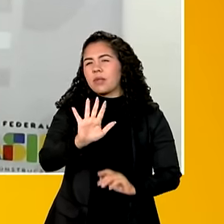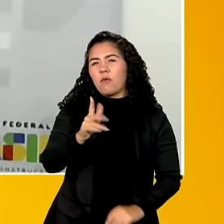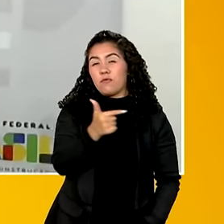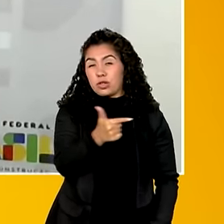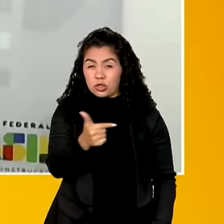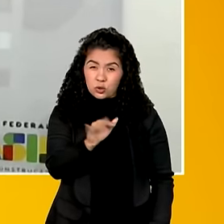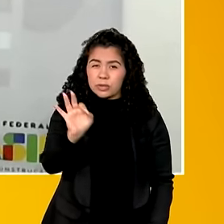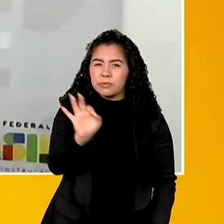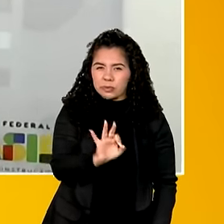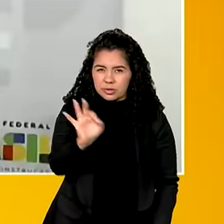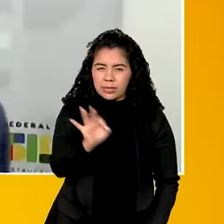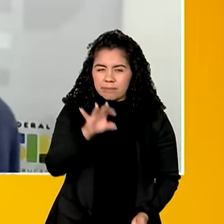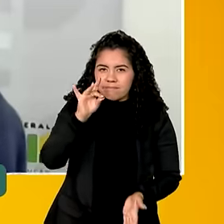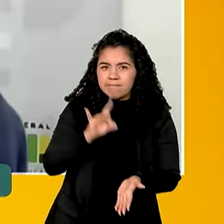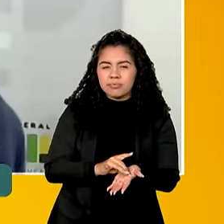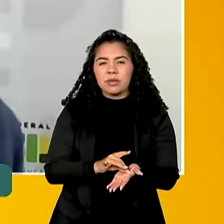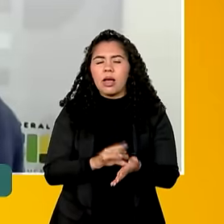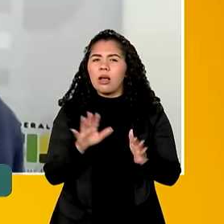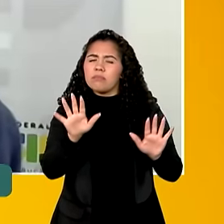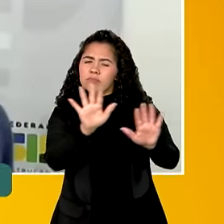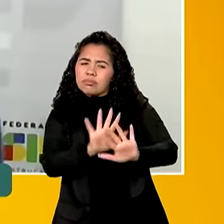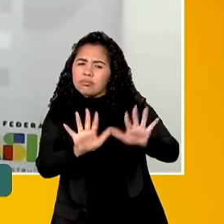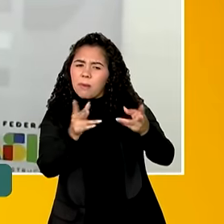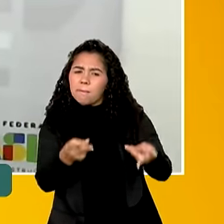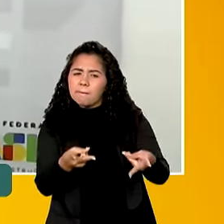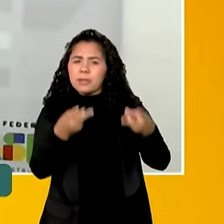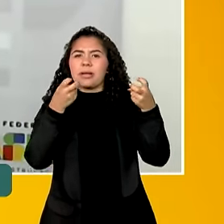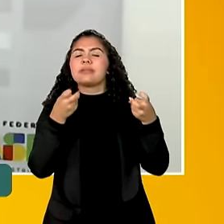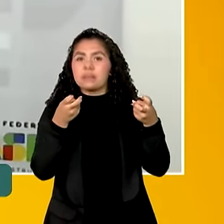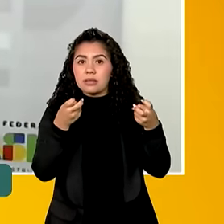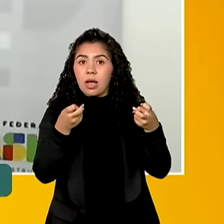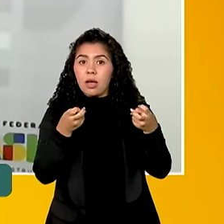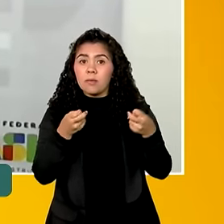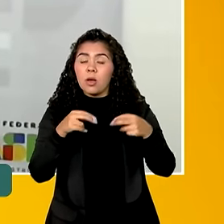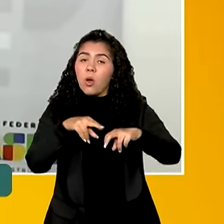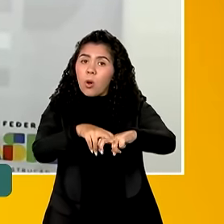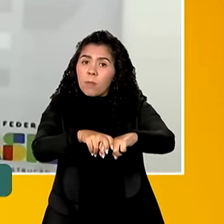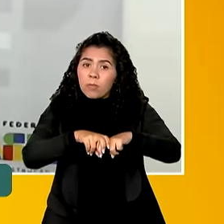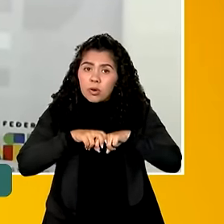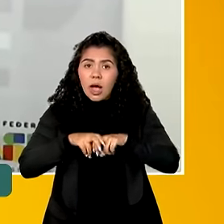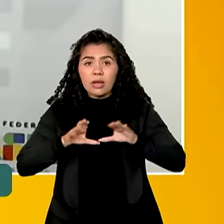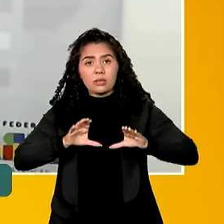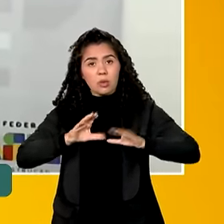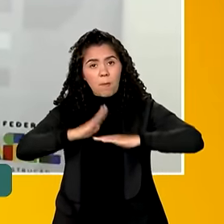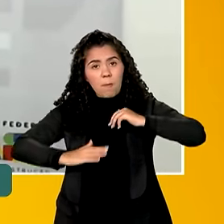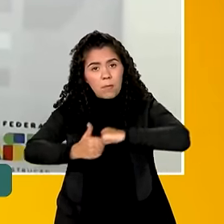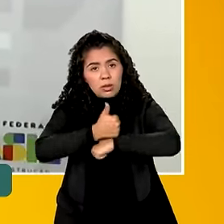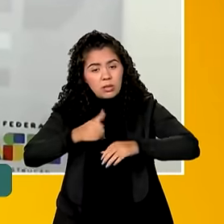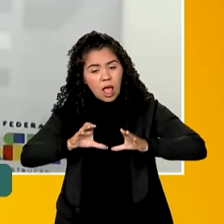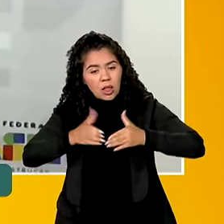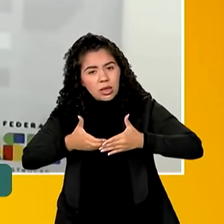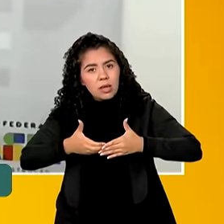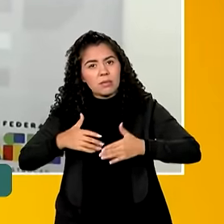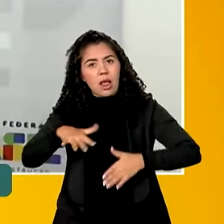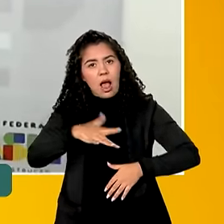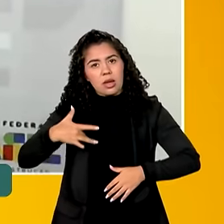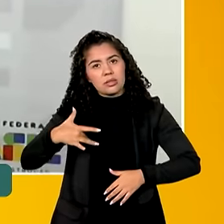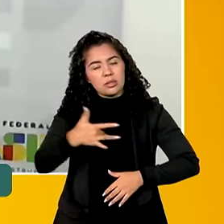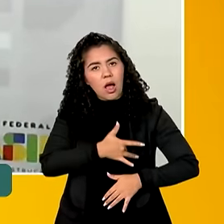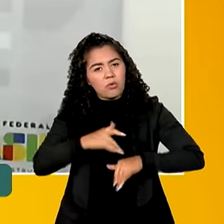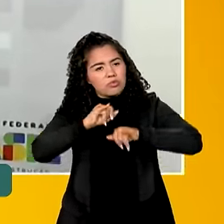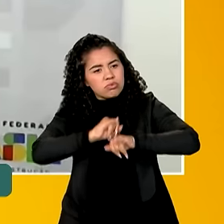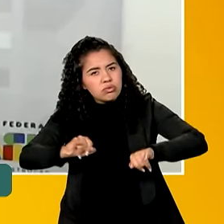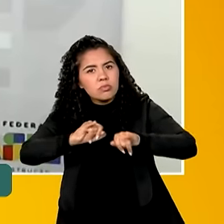aproximadamente. A gente percebe que isso decorre da ampliação das equipes de saúde e de um maior registro no